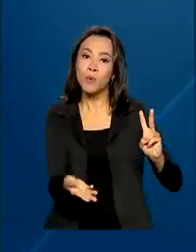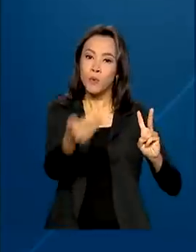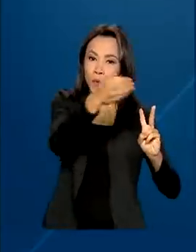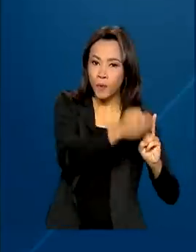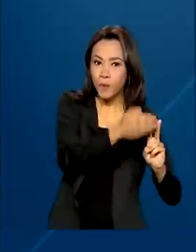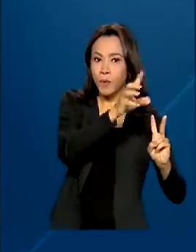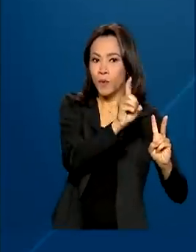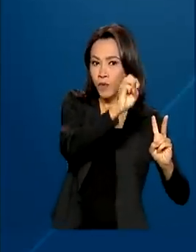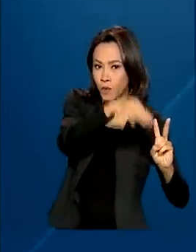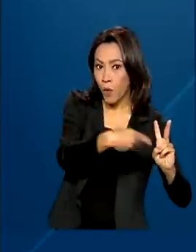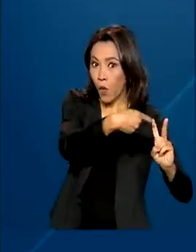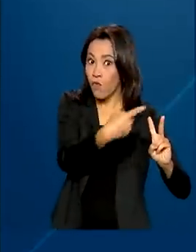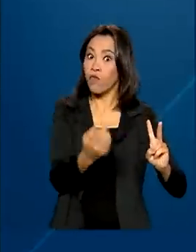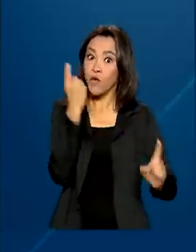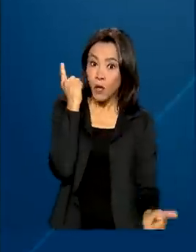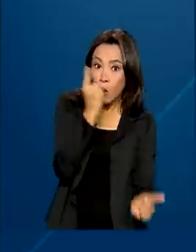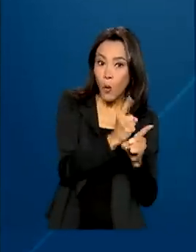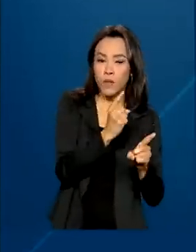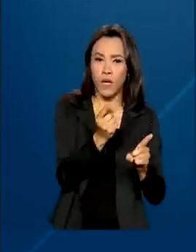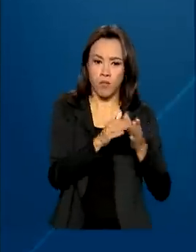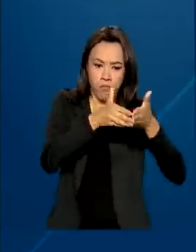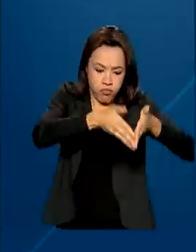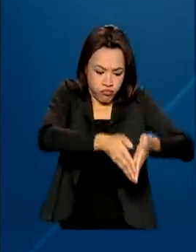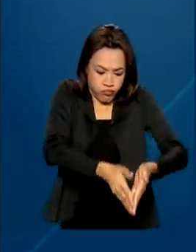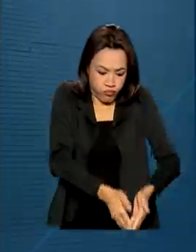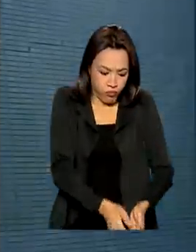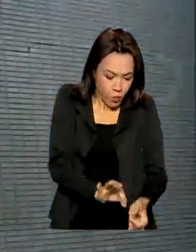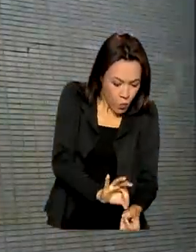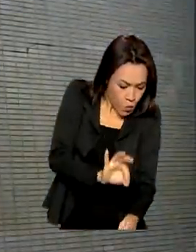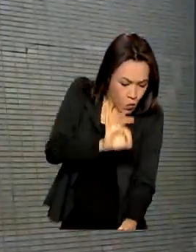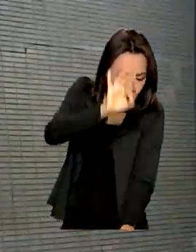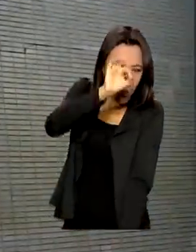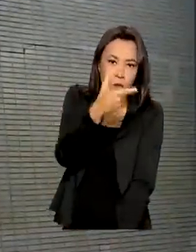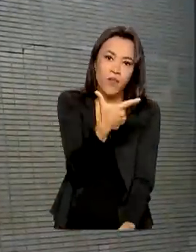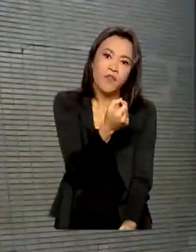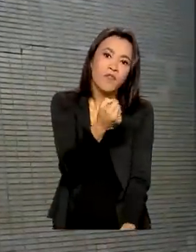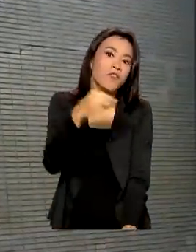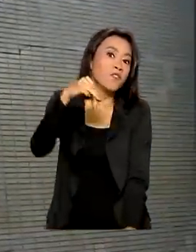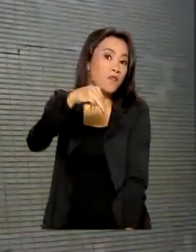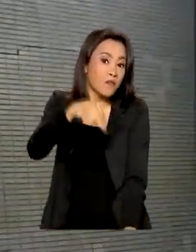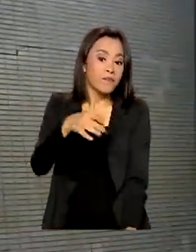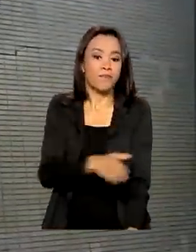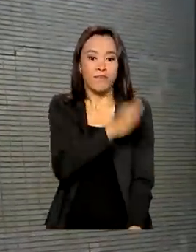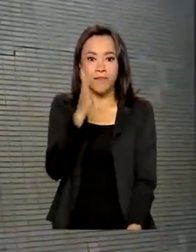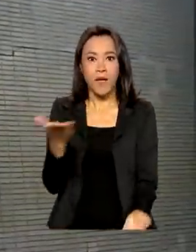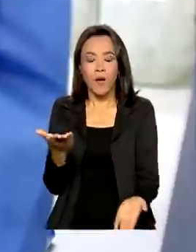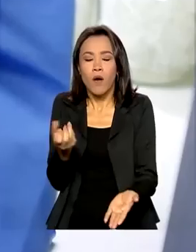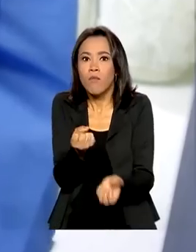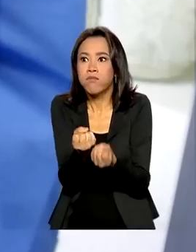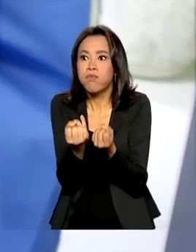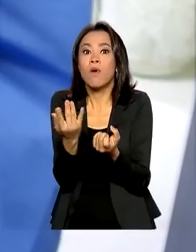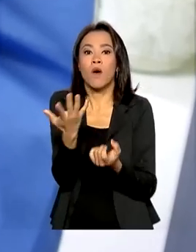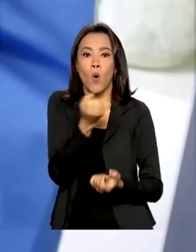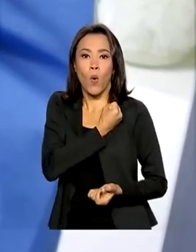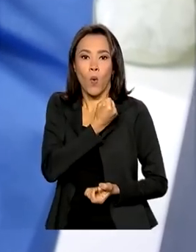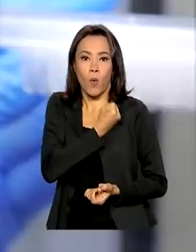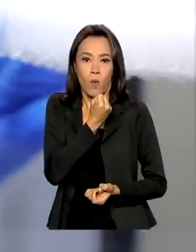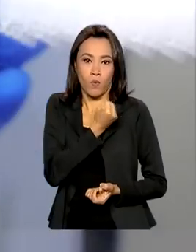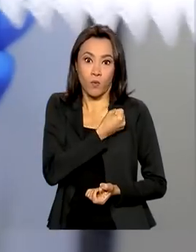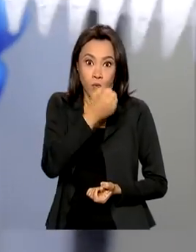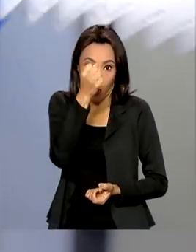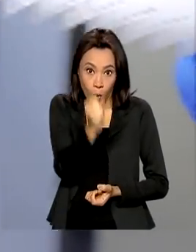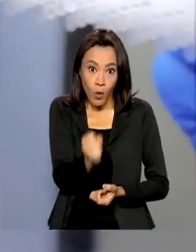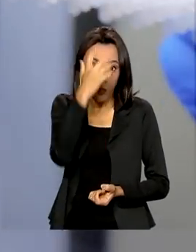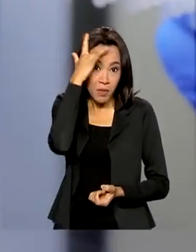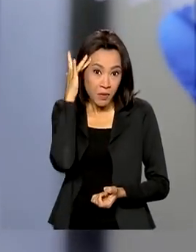pela dupla encontrado a 20 metros de profundidade. Sobe para oito o número de casos confirmados de monkeypox